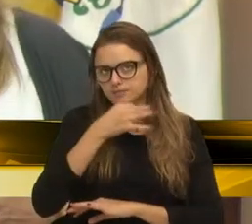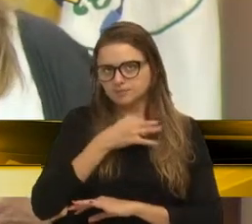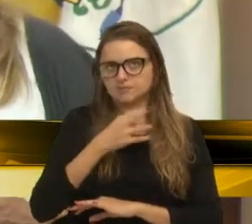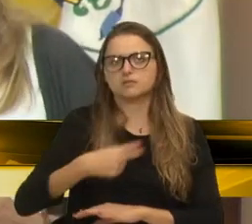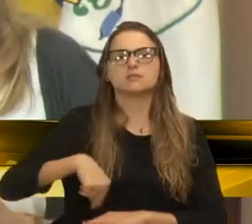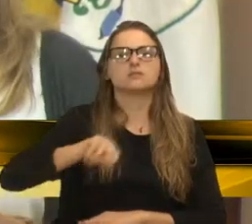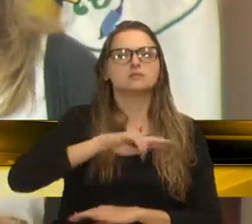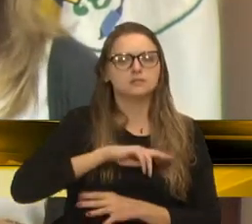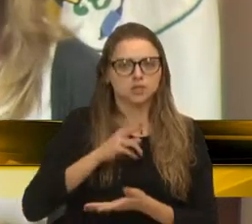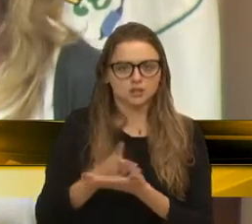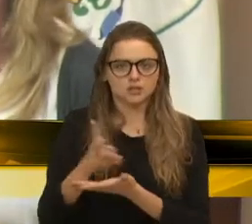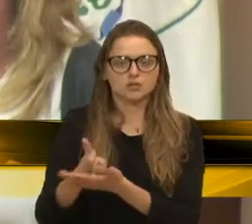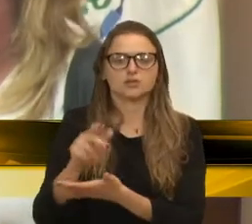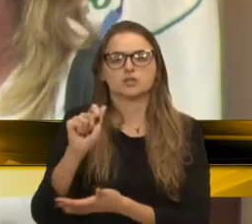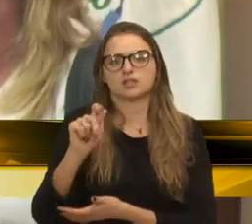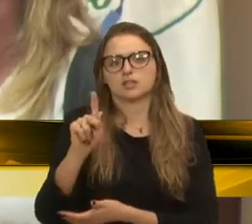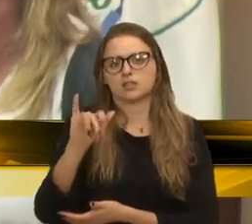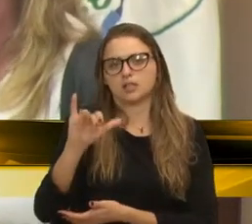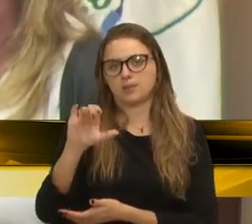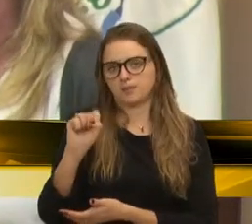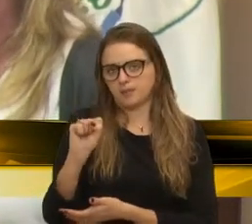continuamos com a PIX interditada,